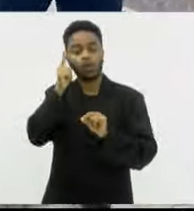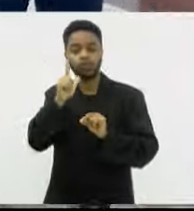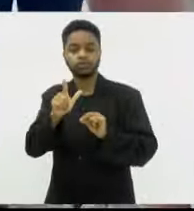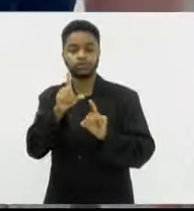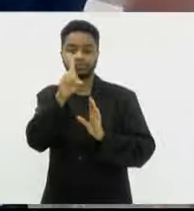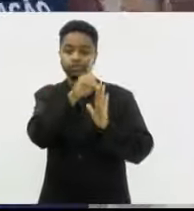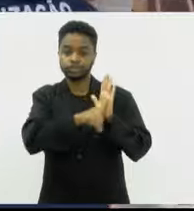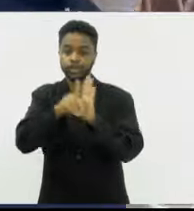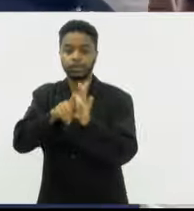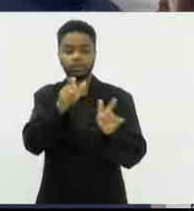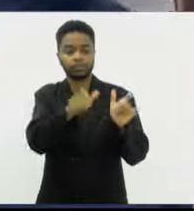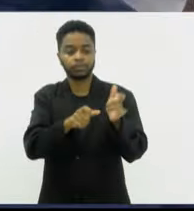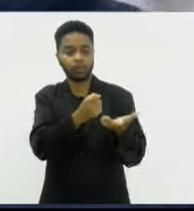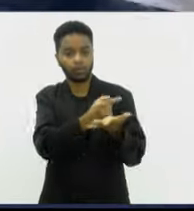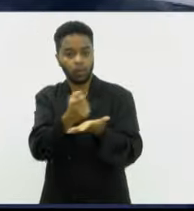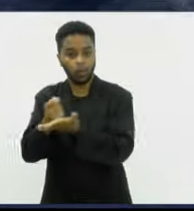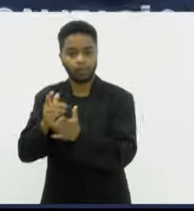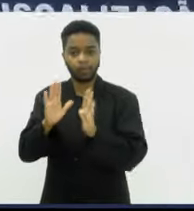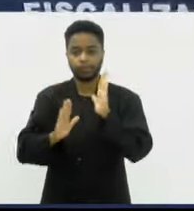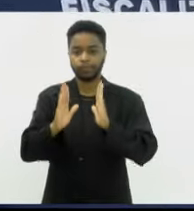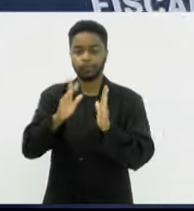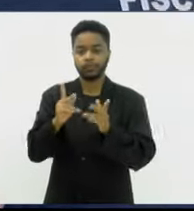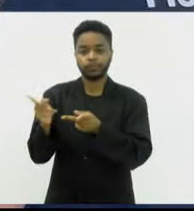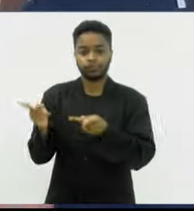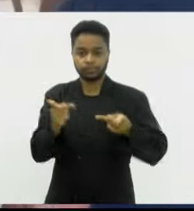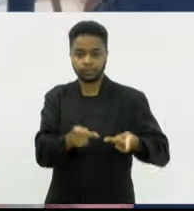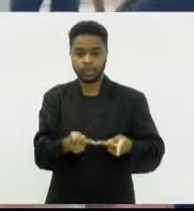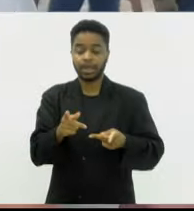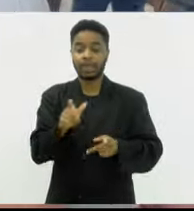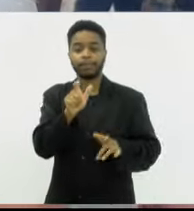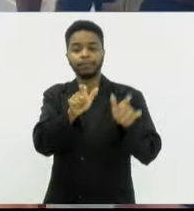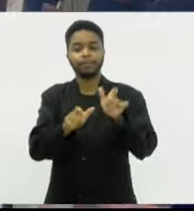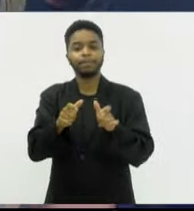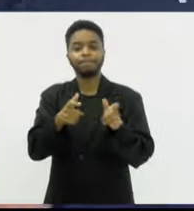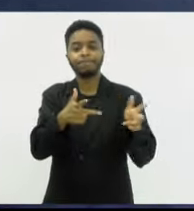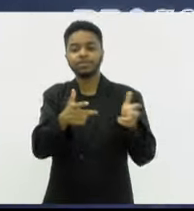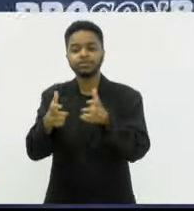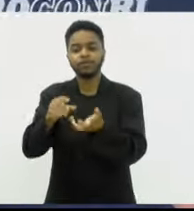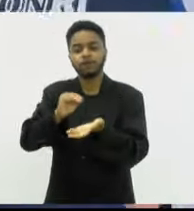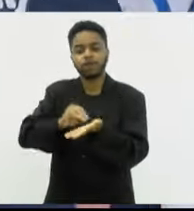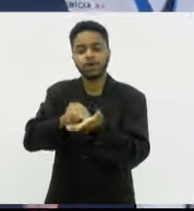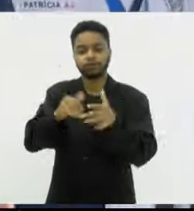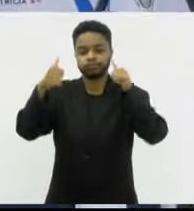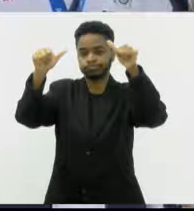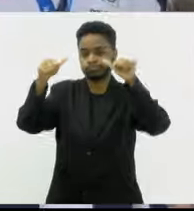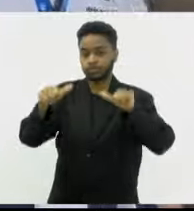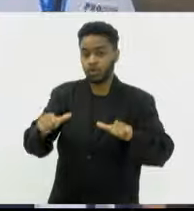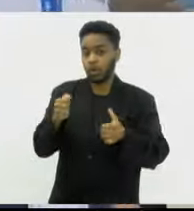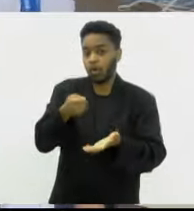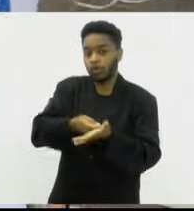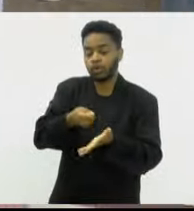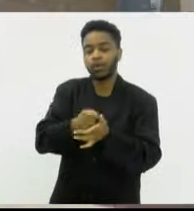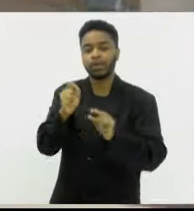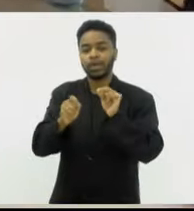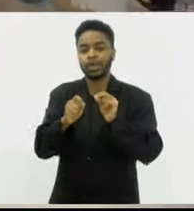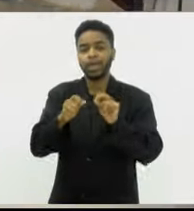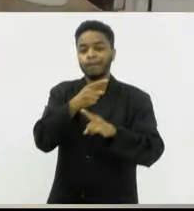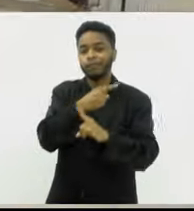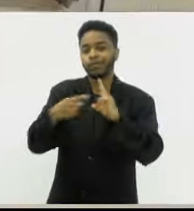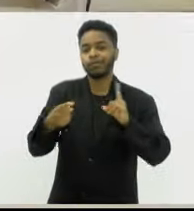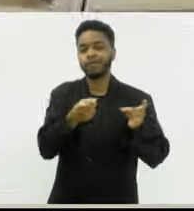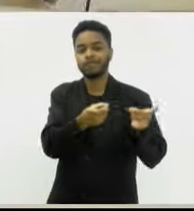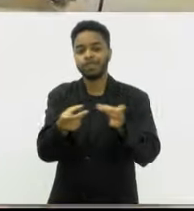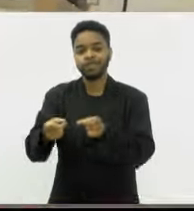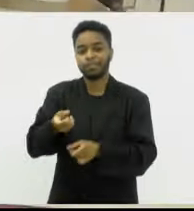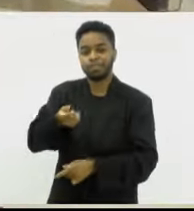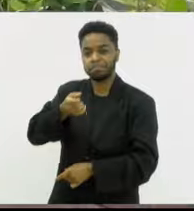apresentação. Nos quiosques, os fiscais observaram falta de cartazes obrigatórios, como de venda proibida de bebida alcoólica para menores